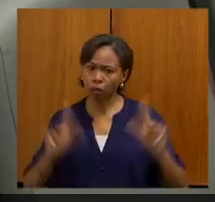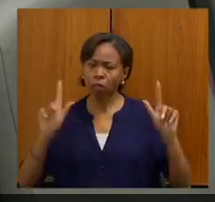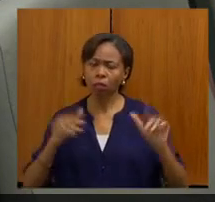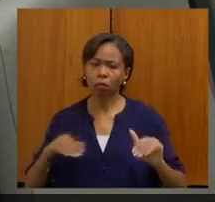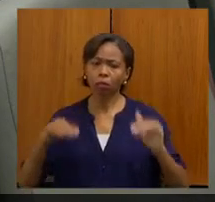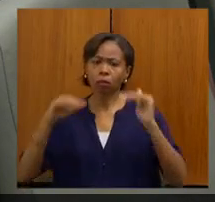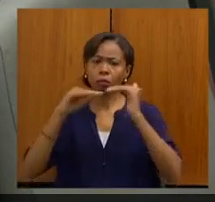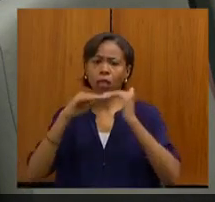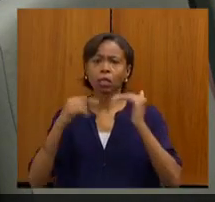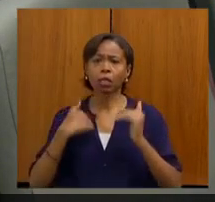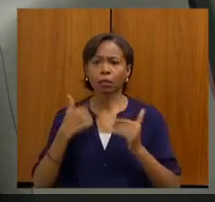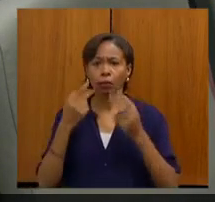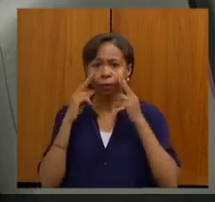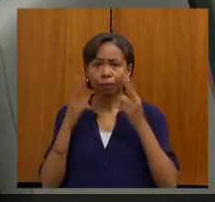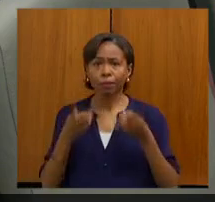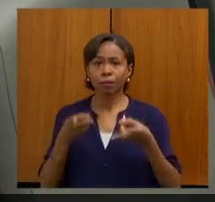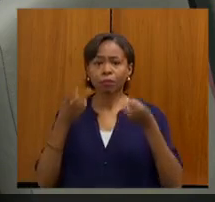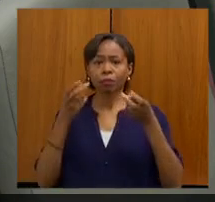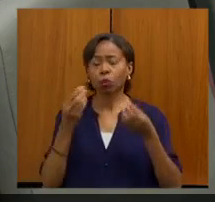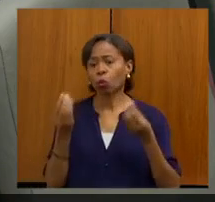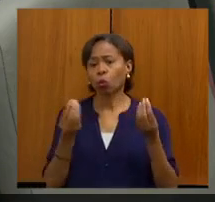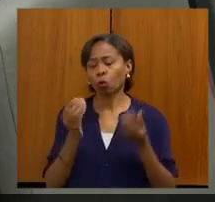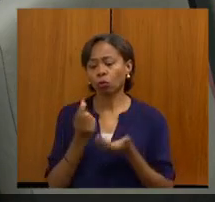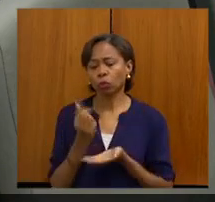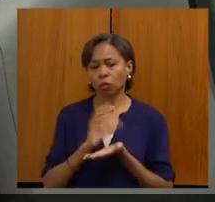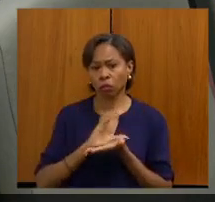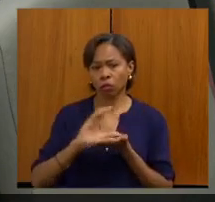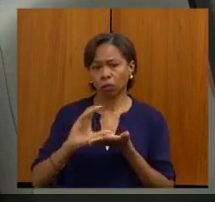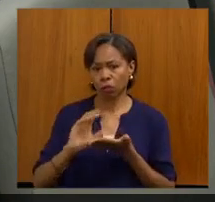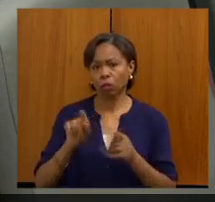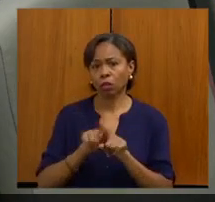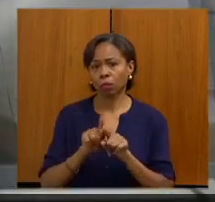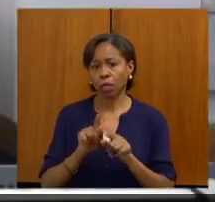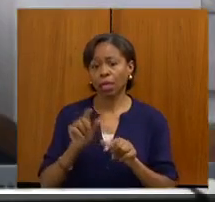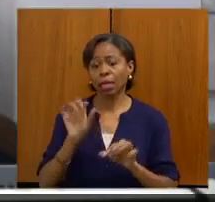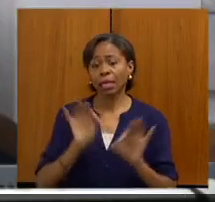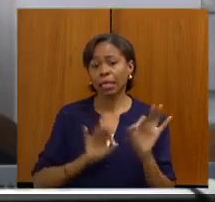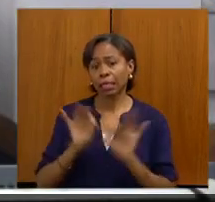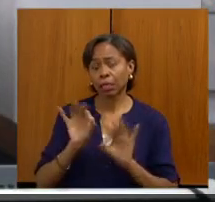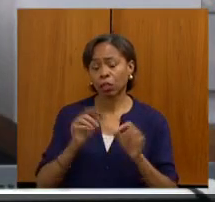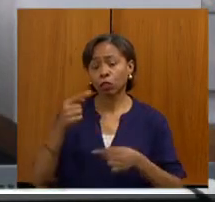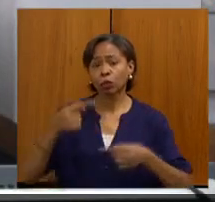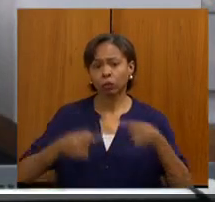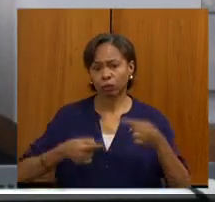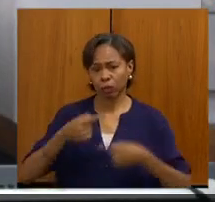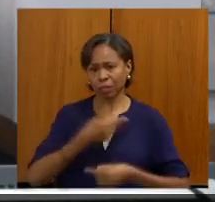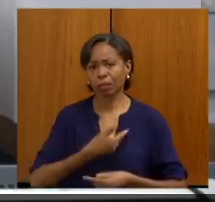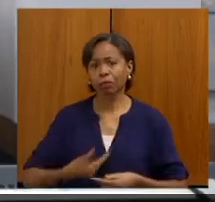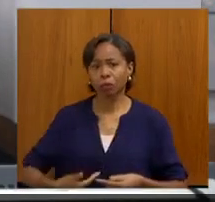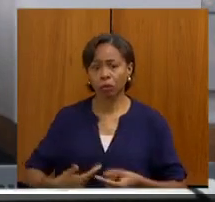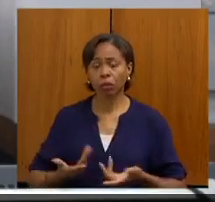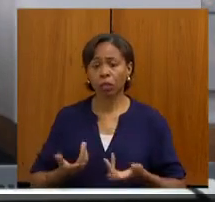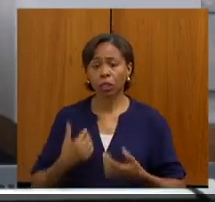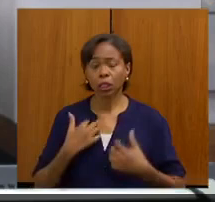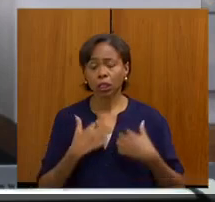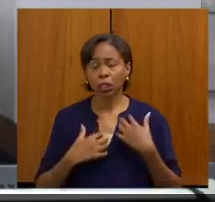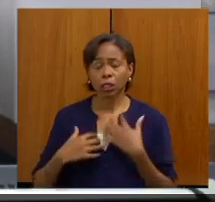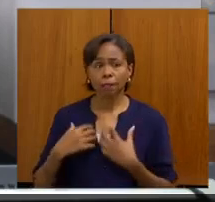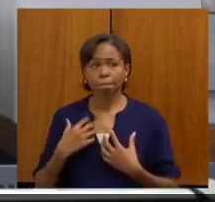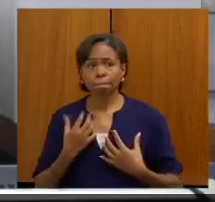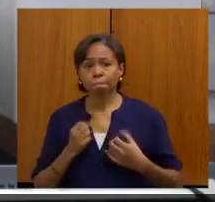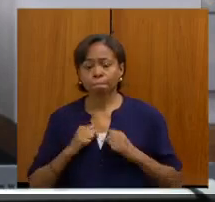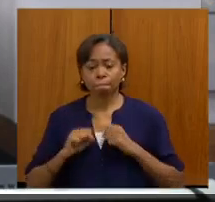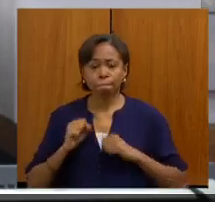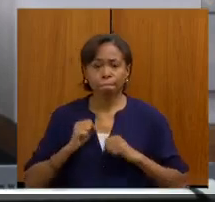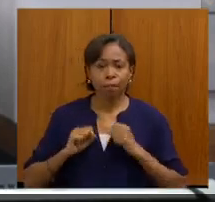visualizando isso com o investimento e com as políticas sendo construídas. A gente é ansioso, médico é ansioso, que quer ver aquilo na